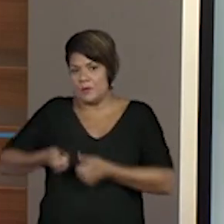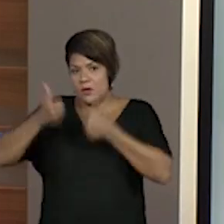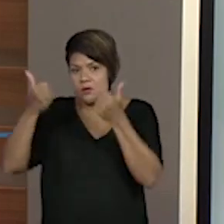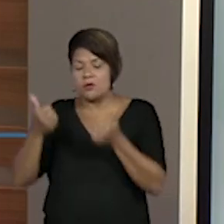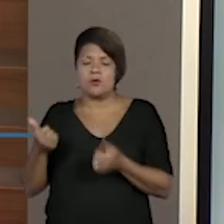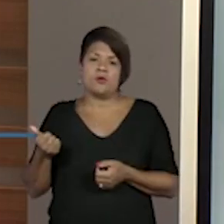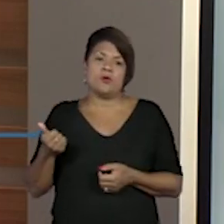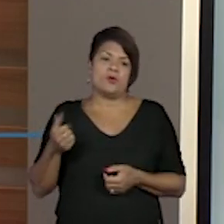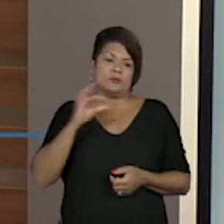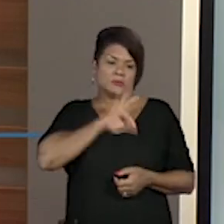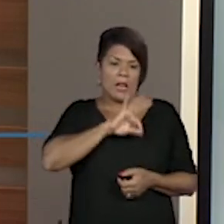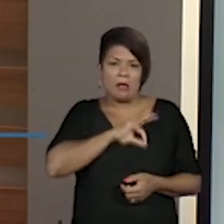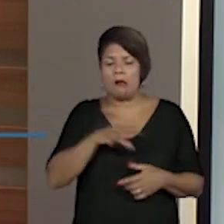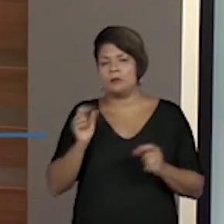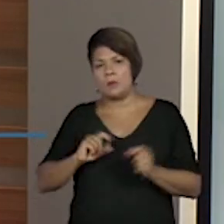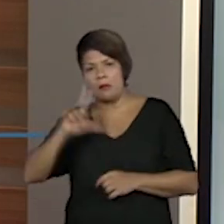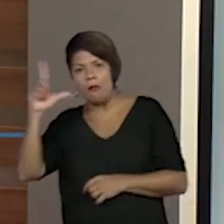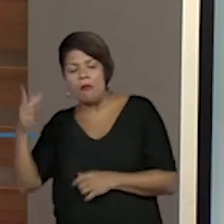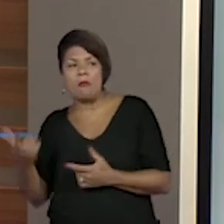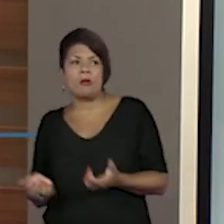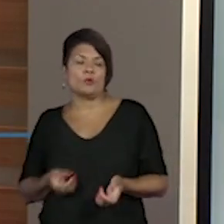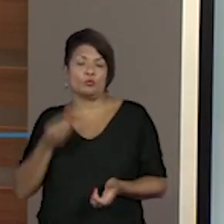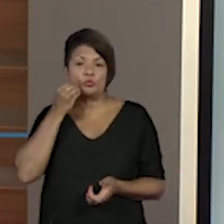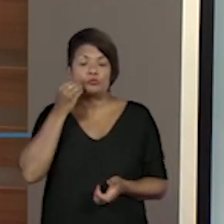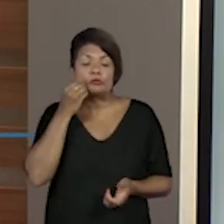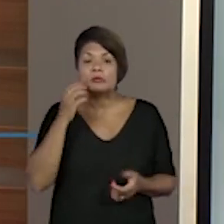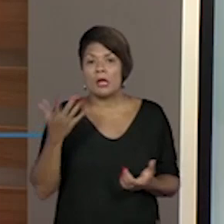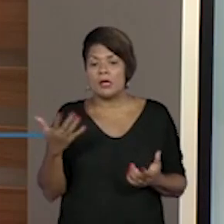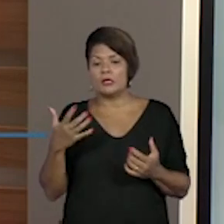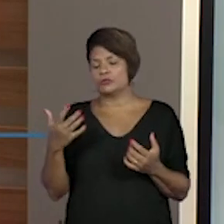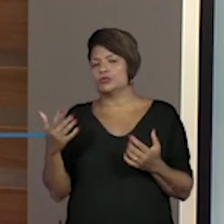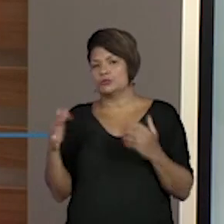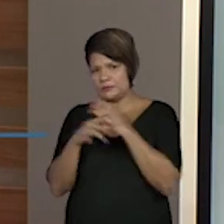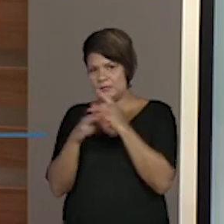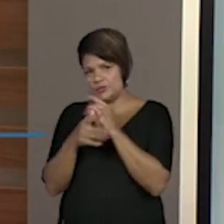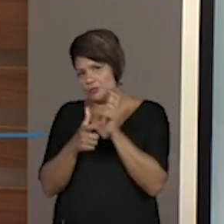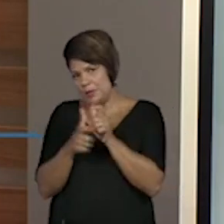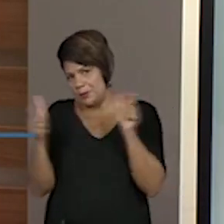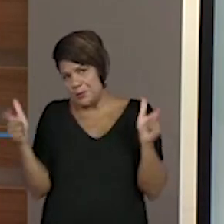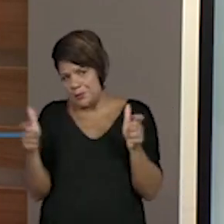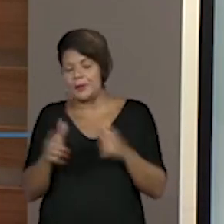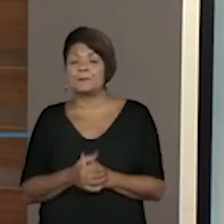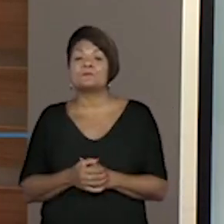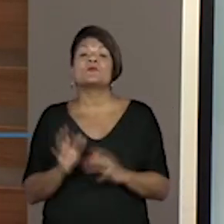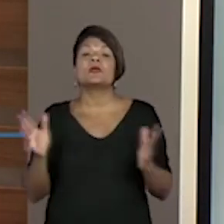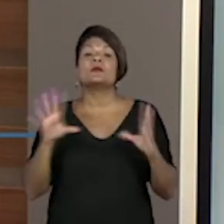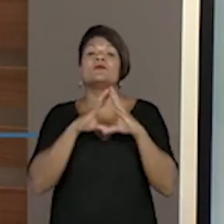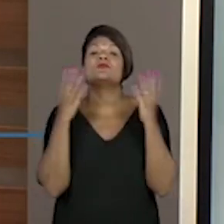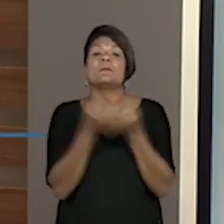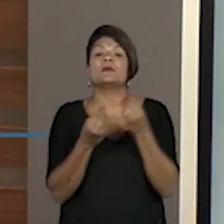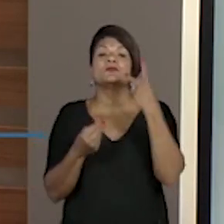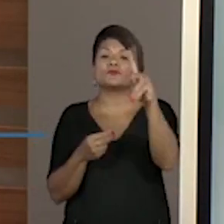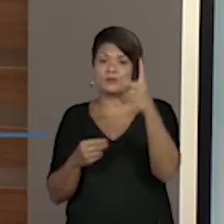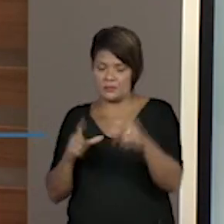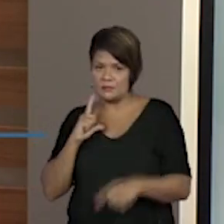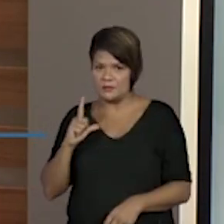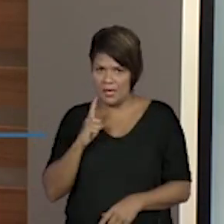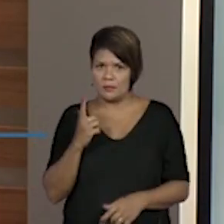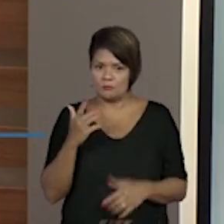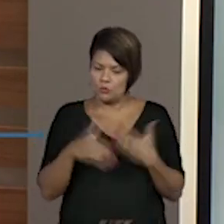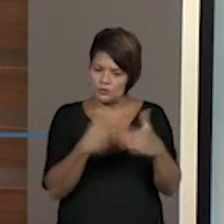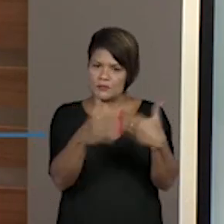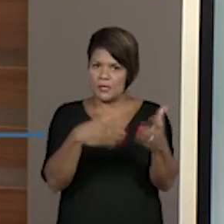oportunidades numa cidade maior. Então, vocês, a família de vocês passou também por algum processo migratório?